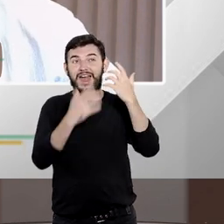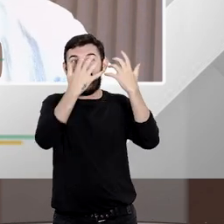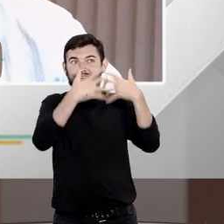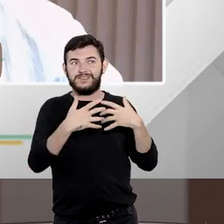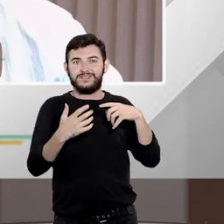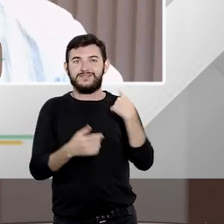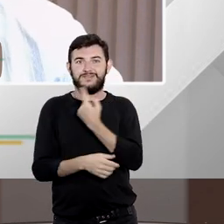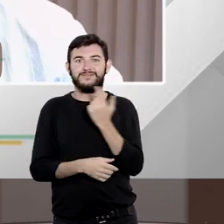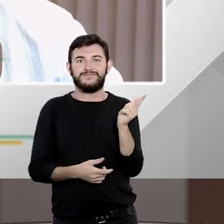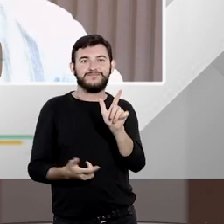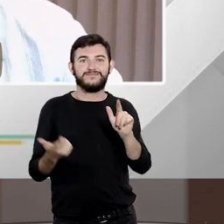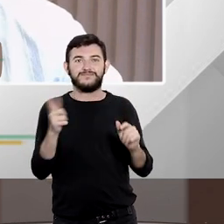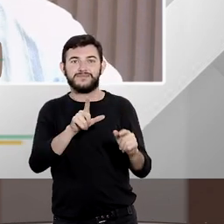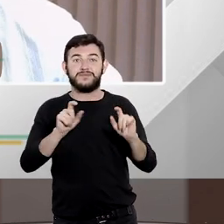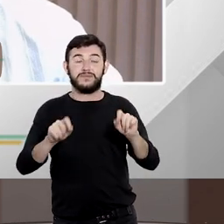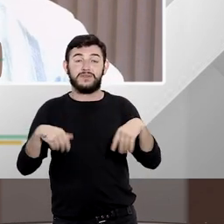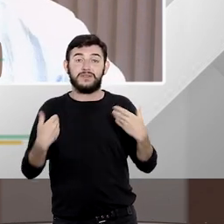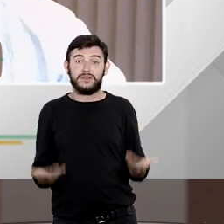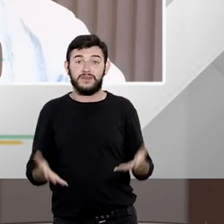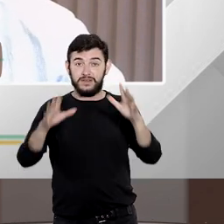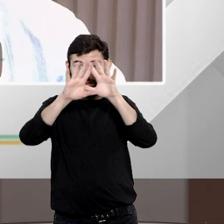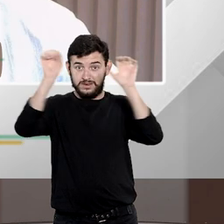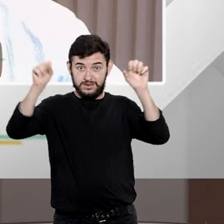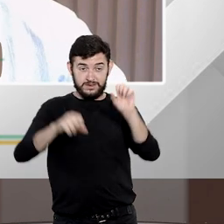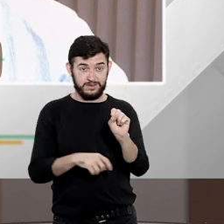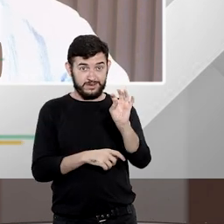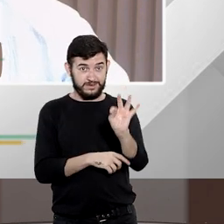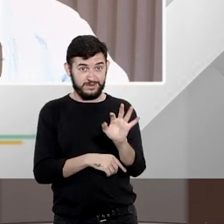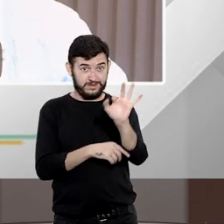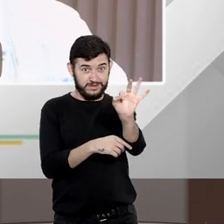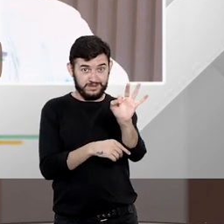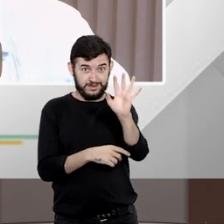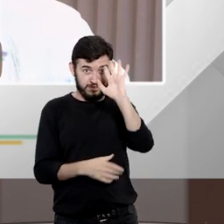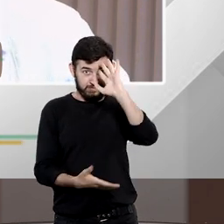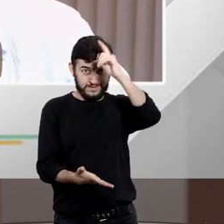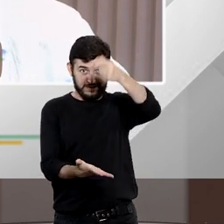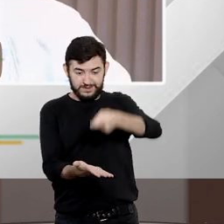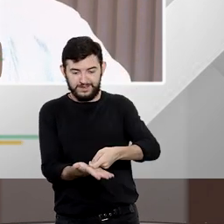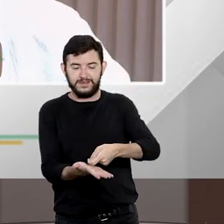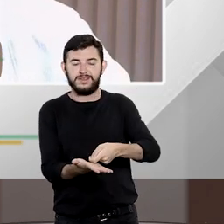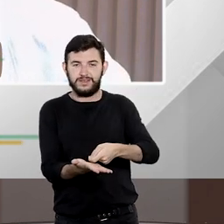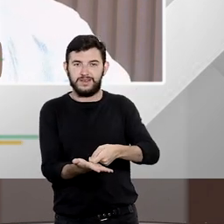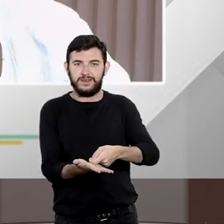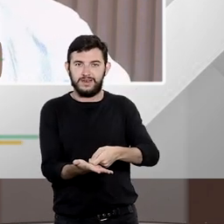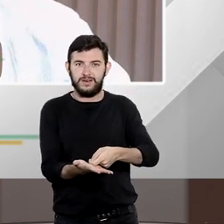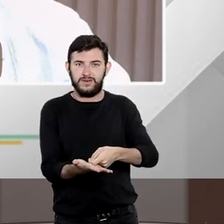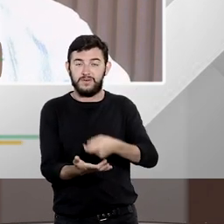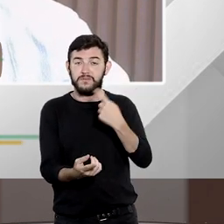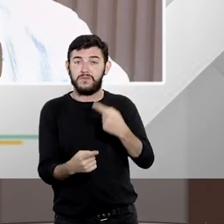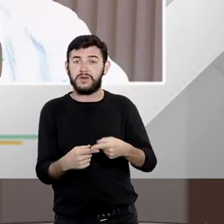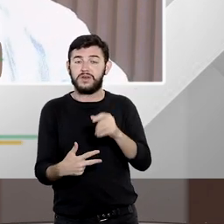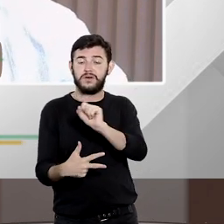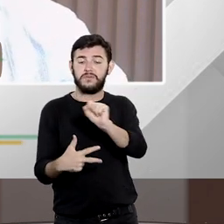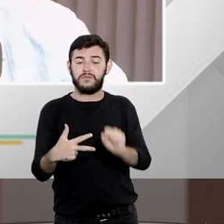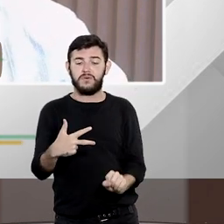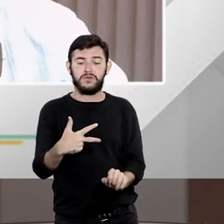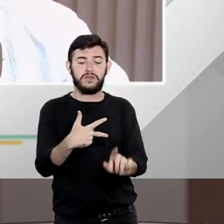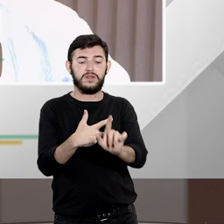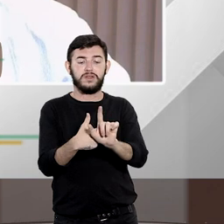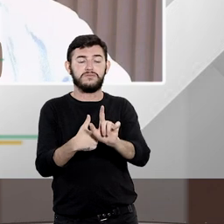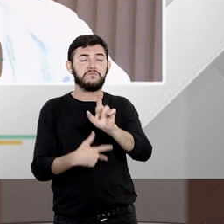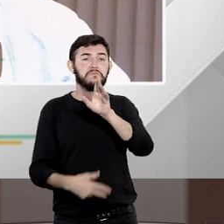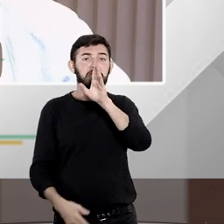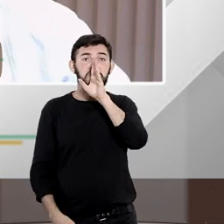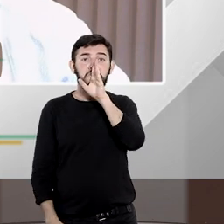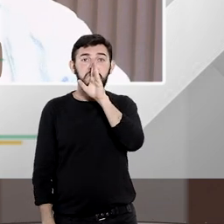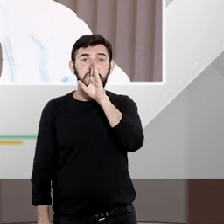eu vejo essa decisão do Supremo Tribunal Federal tomada muito em relação à omissão por parte do poder legislativo